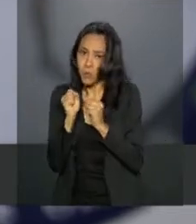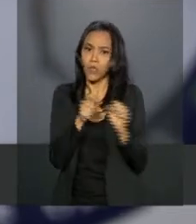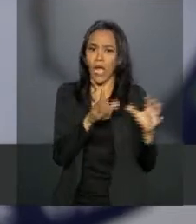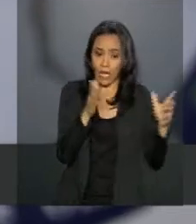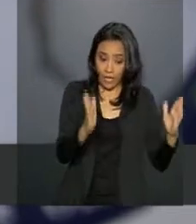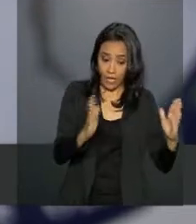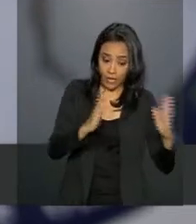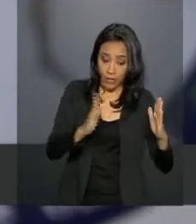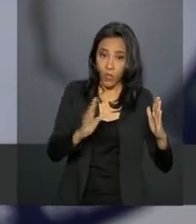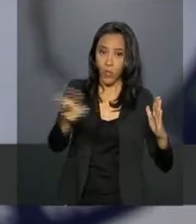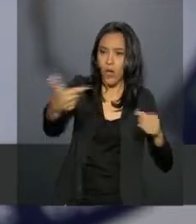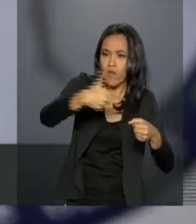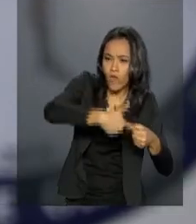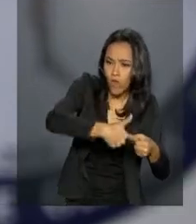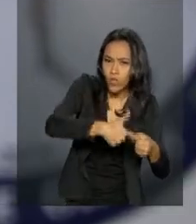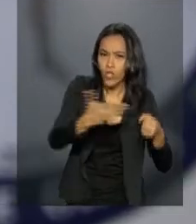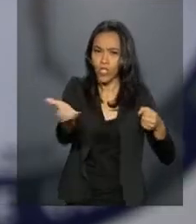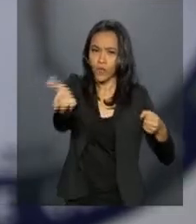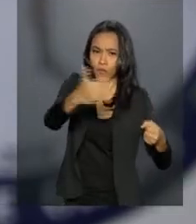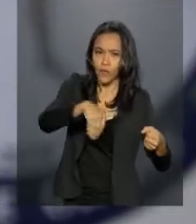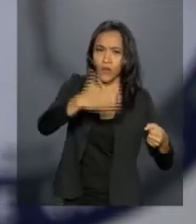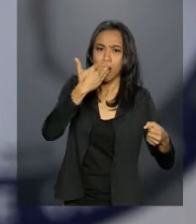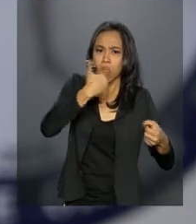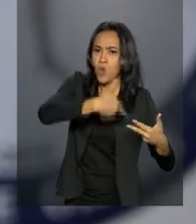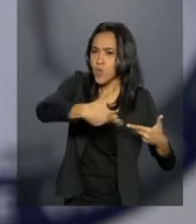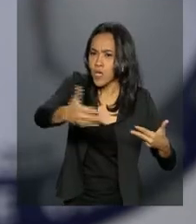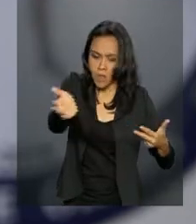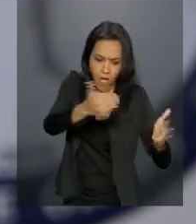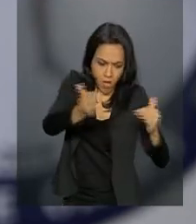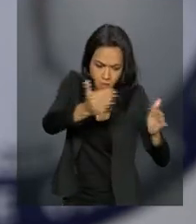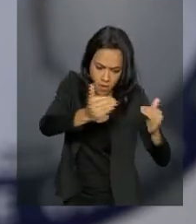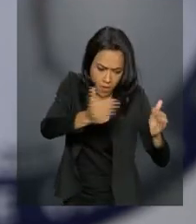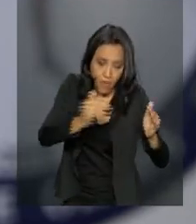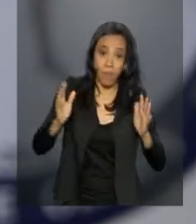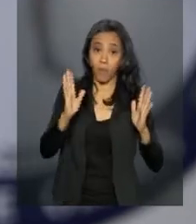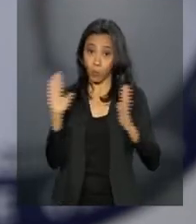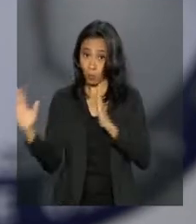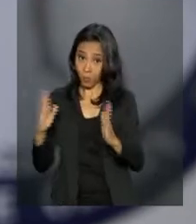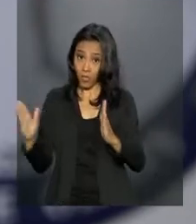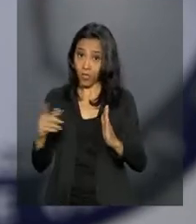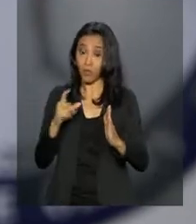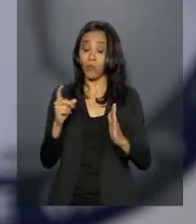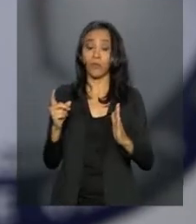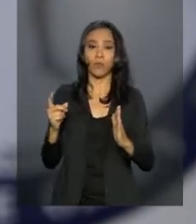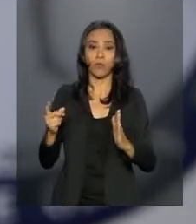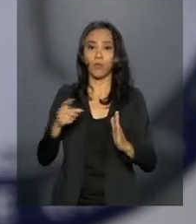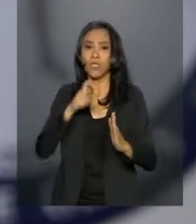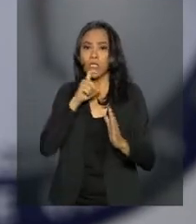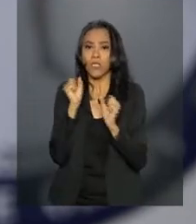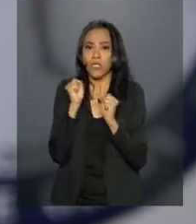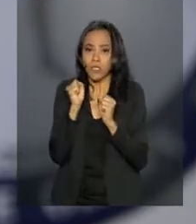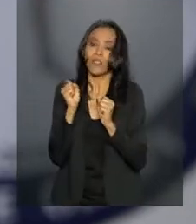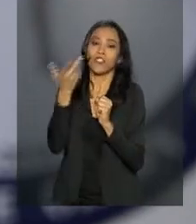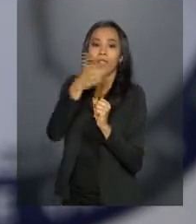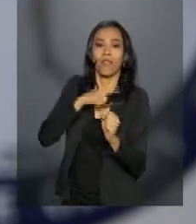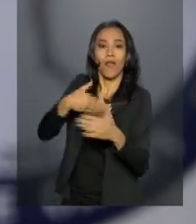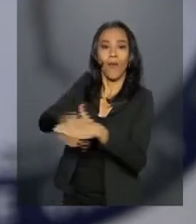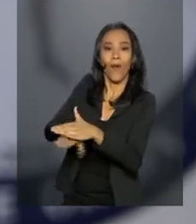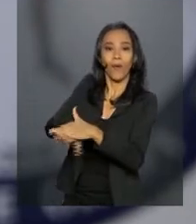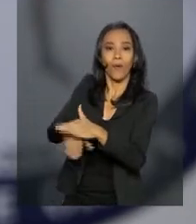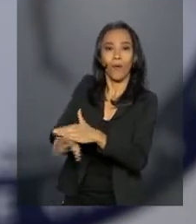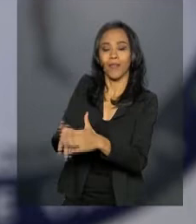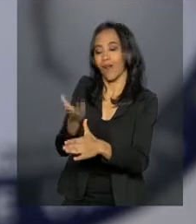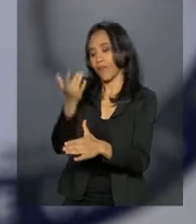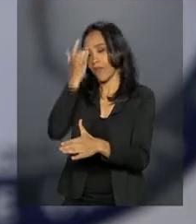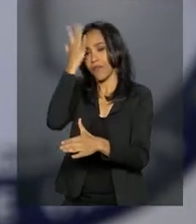combustível, gêneros, para poder passar o inverno. E também já se preparar para esse inverno, que é a